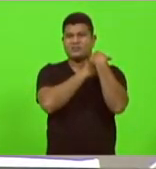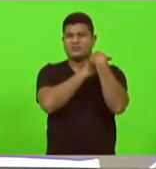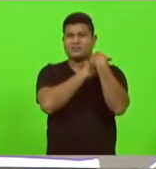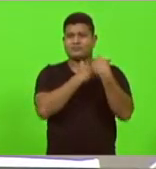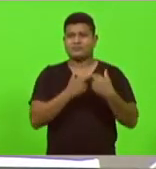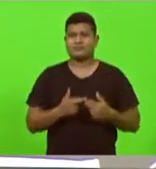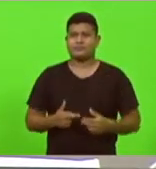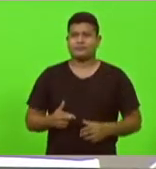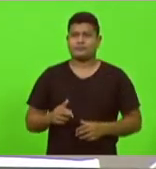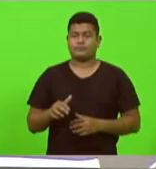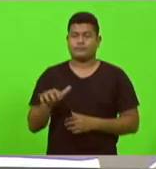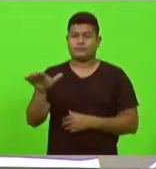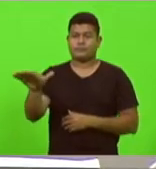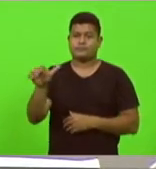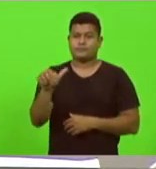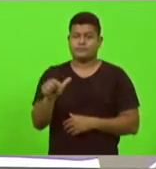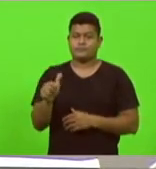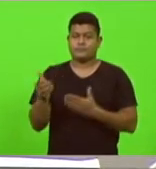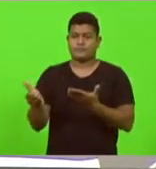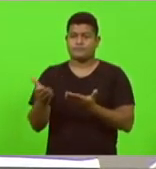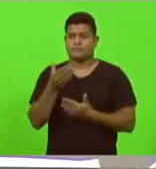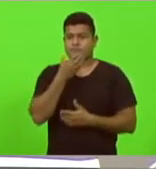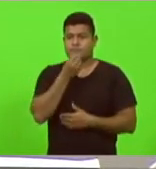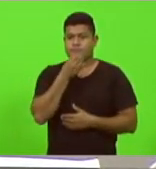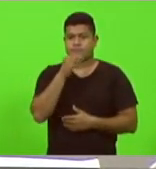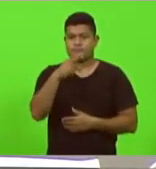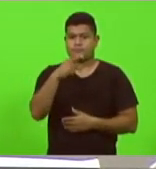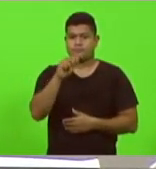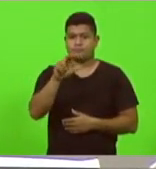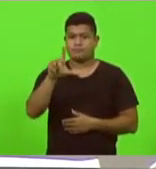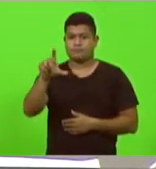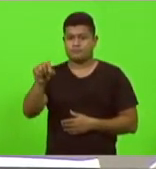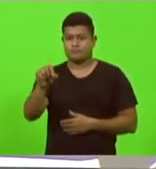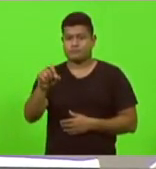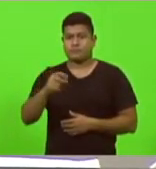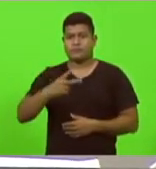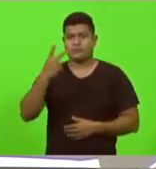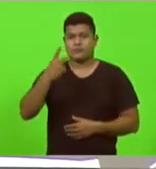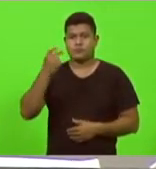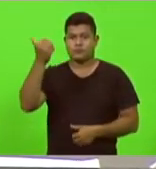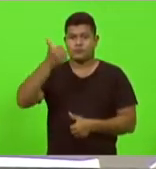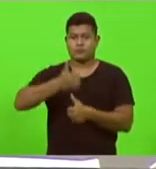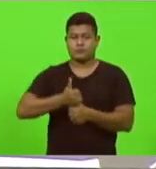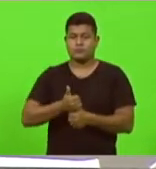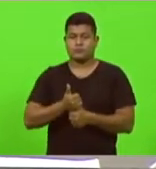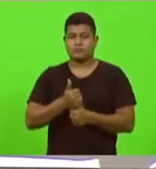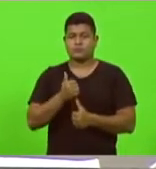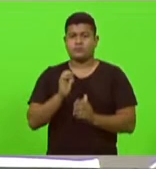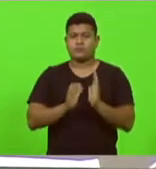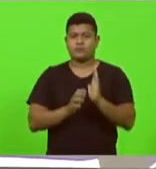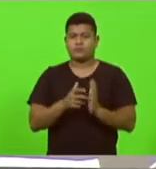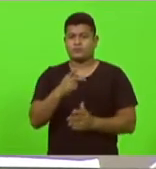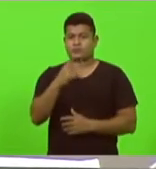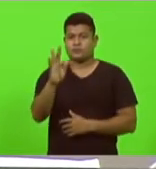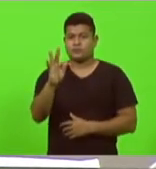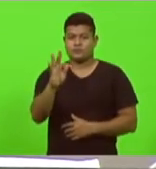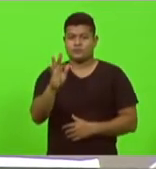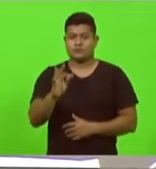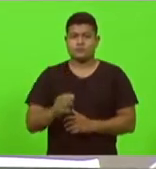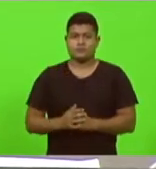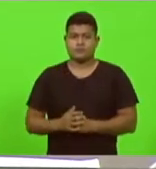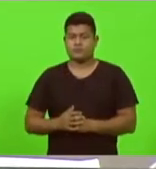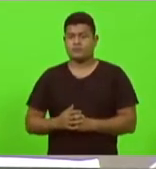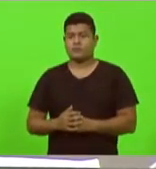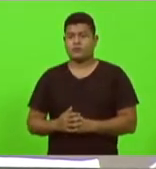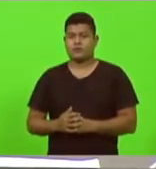convoca o cidadão Paulo Roberto Excel, segundo suplente do Partido dos Trabalhadores PT, para